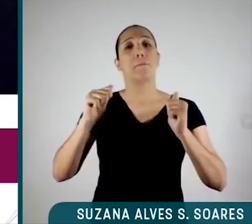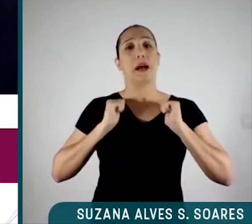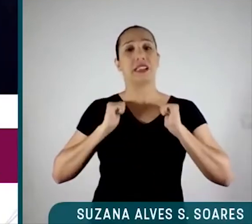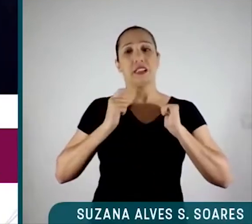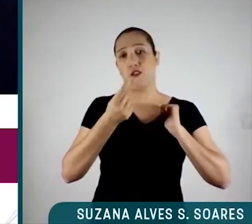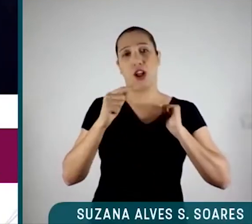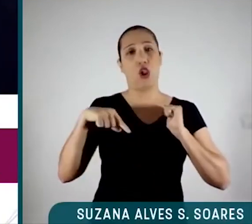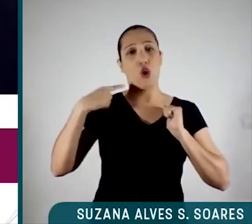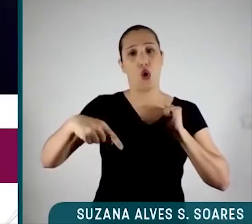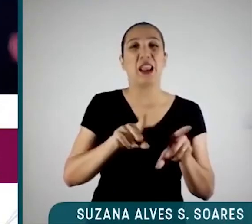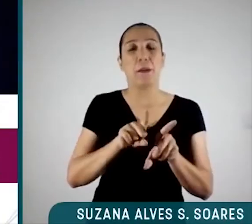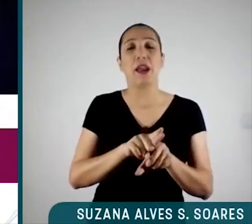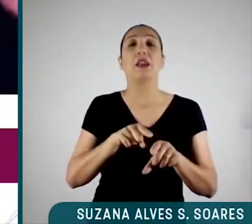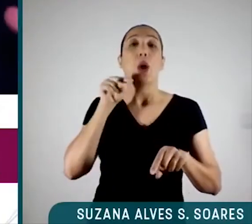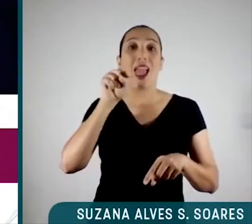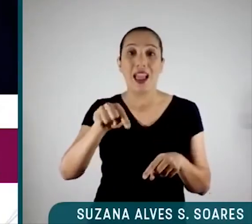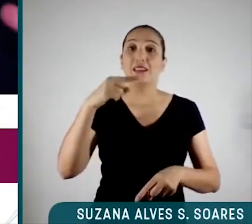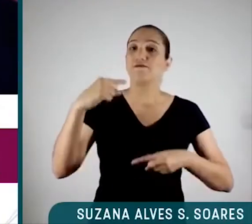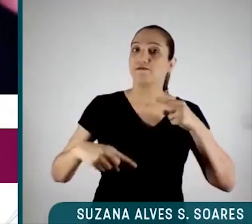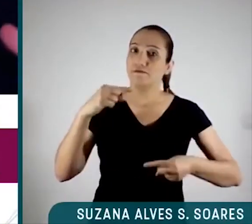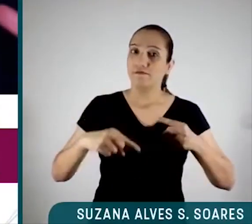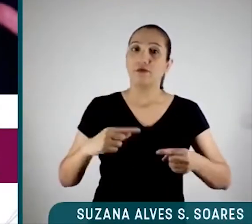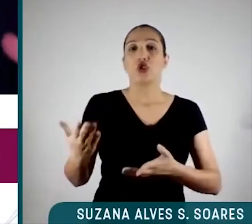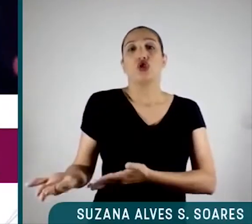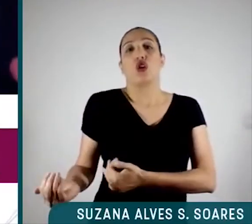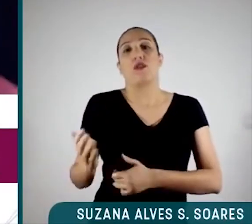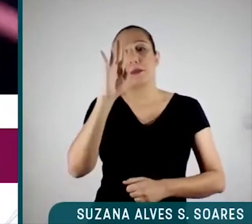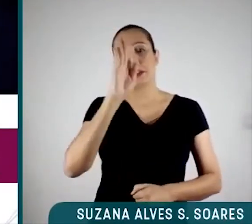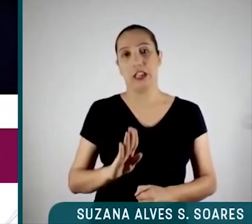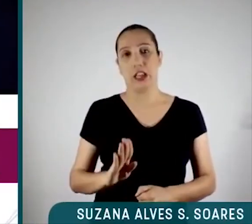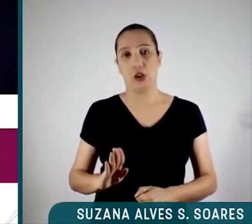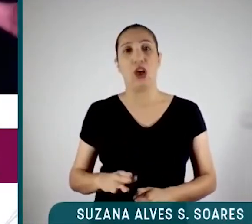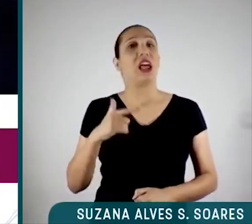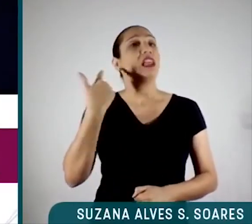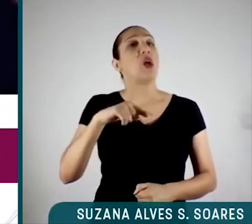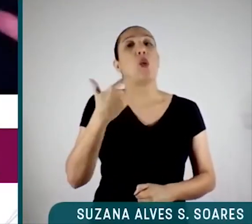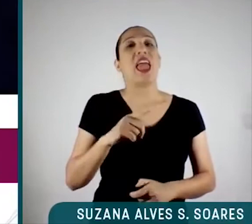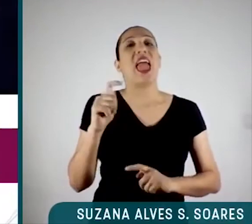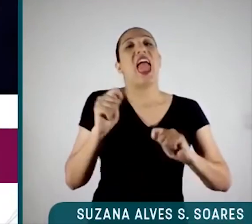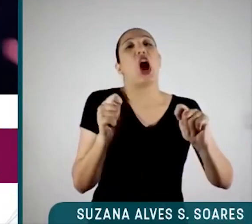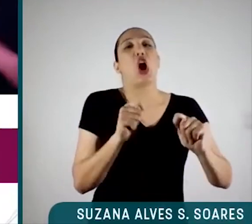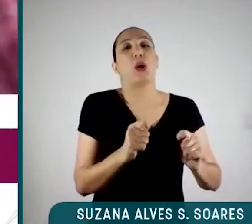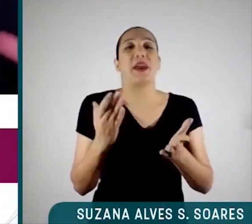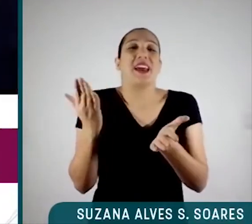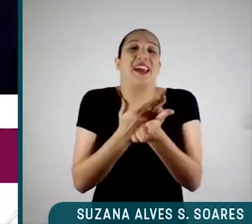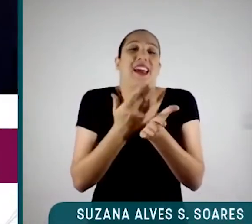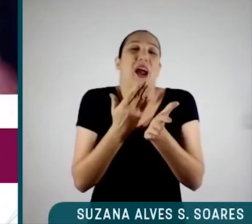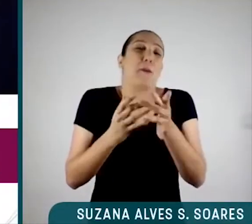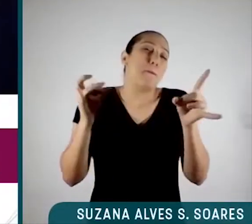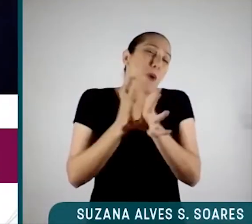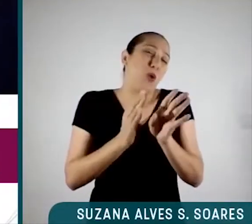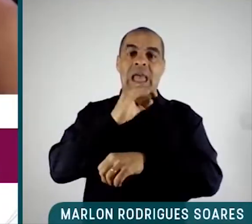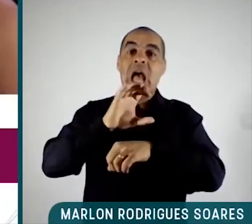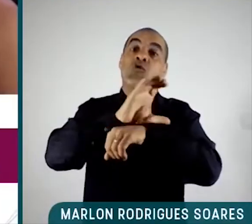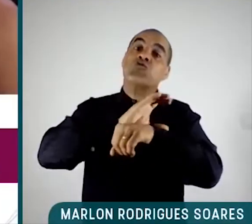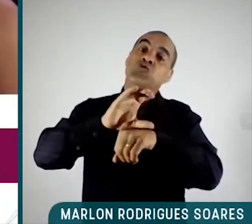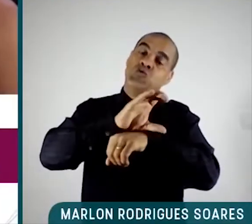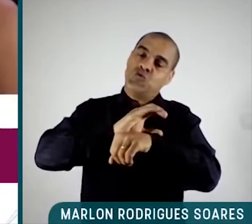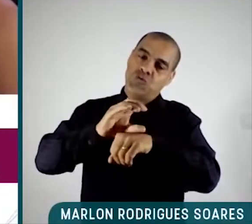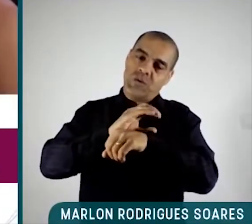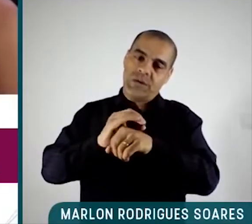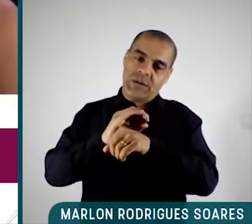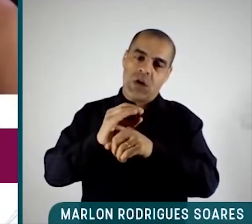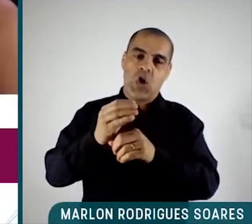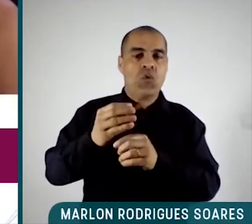absolutamente mortal. Não tem nenhum manual de economia, muito menos esses especulados em Chicago, que compreendam o Brasil. Na